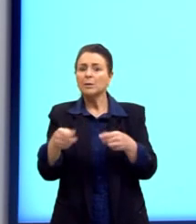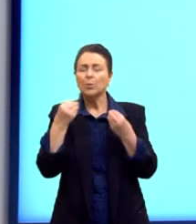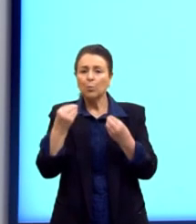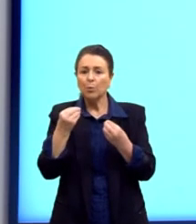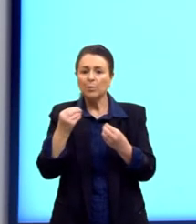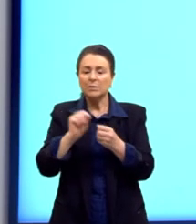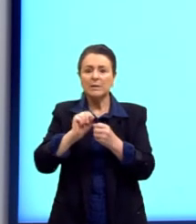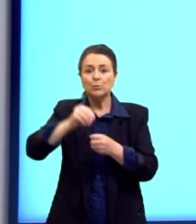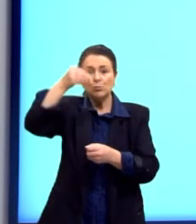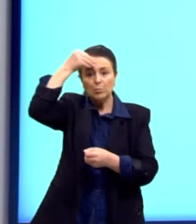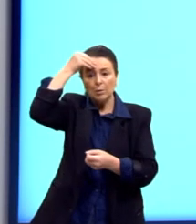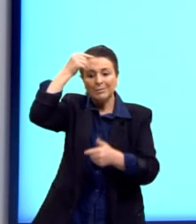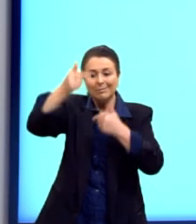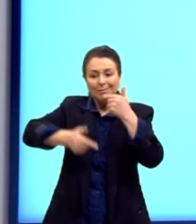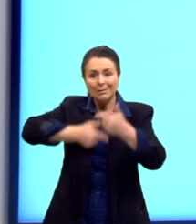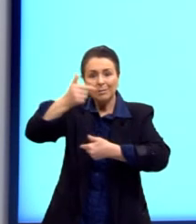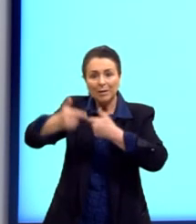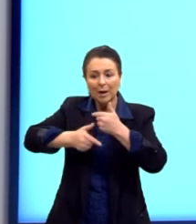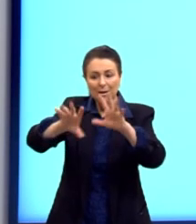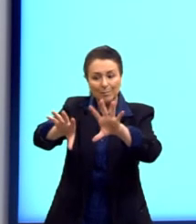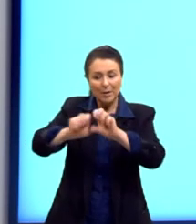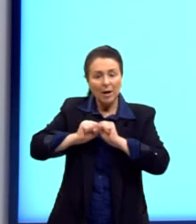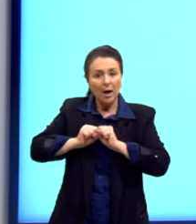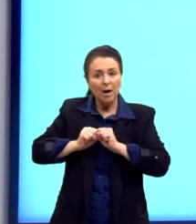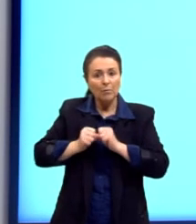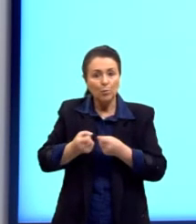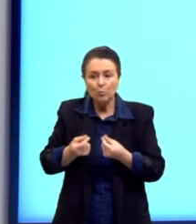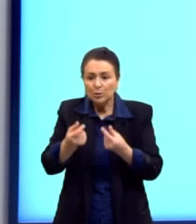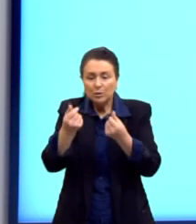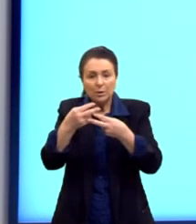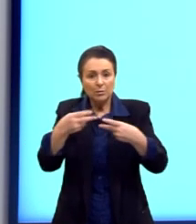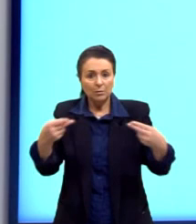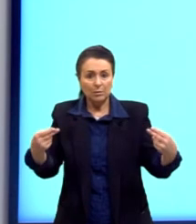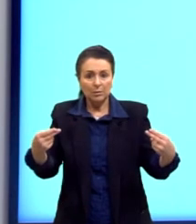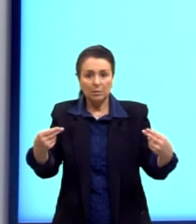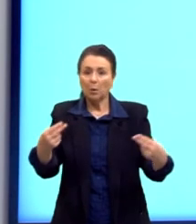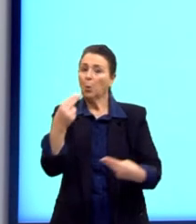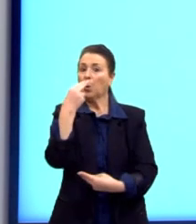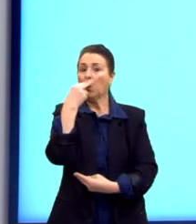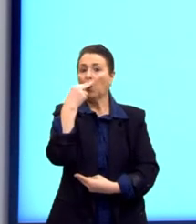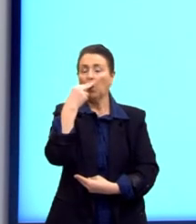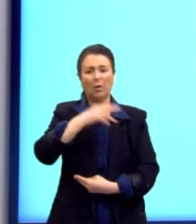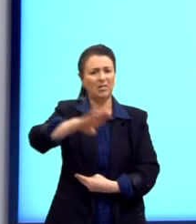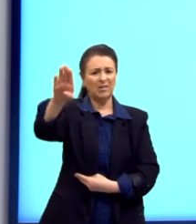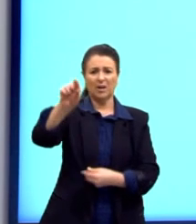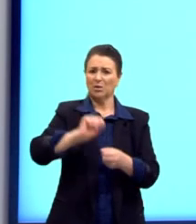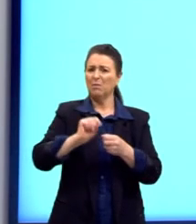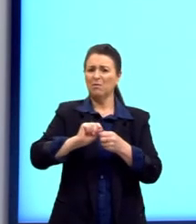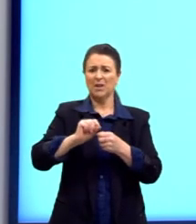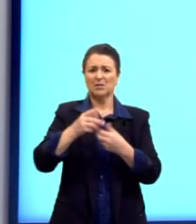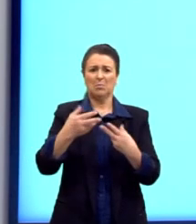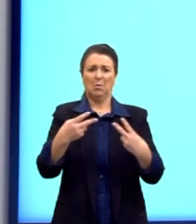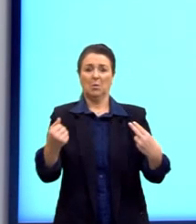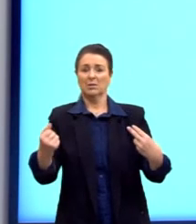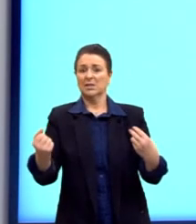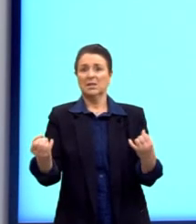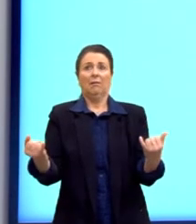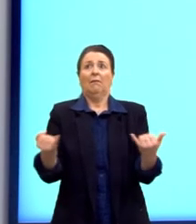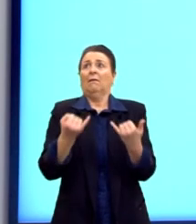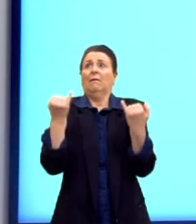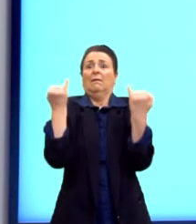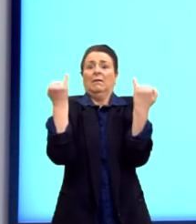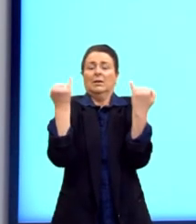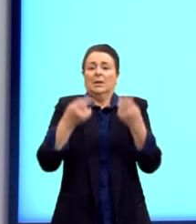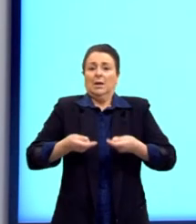de se apropriar de riquezas, né. Então, não é que o Hitler fez um milagre econômico melhorando a economia verdadeiramente, Ele se